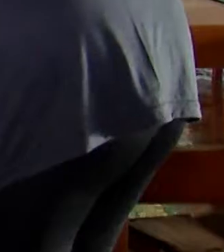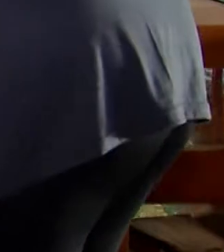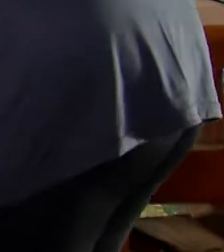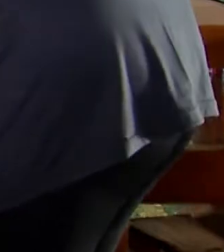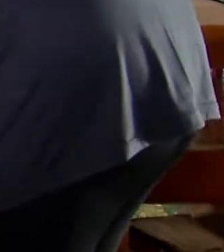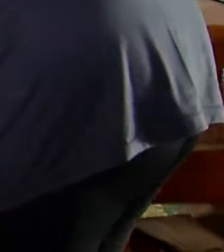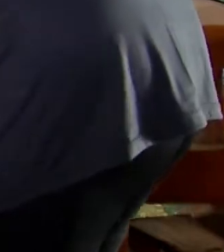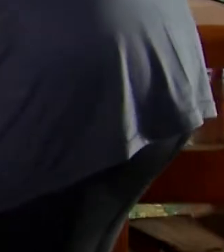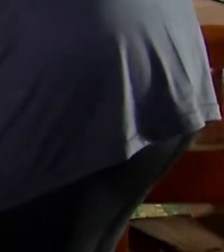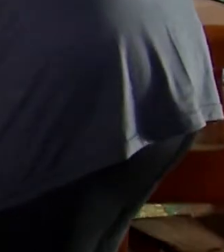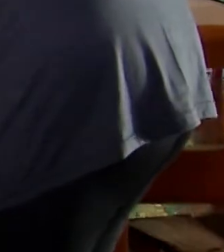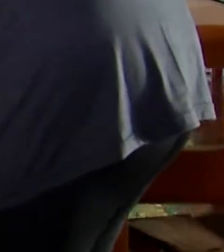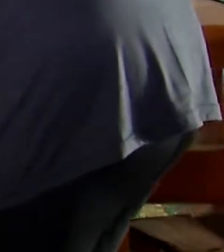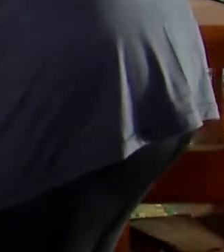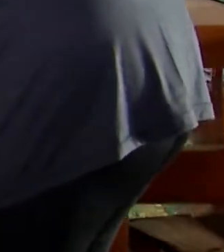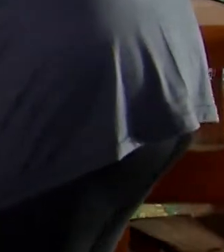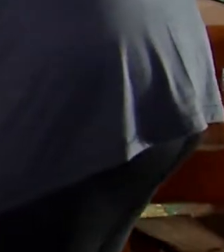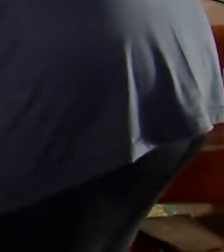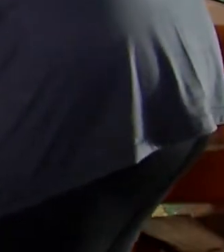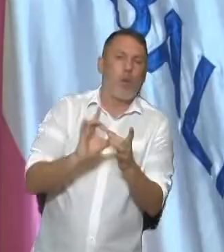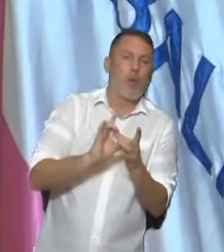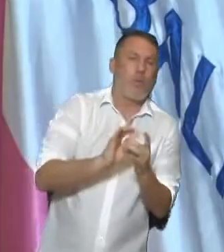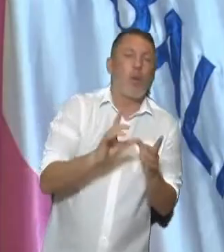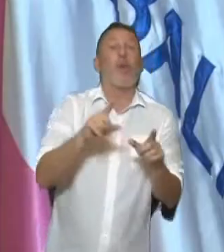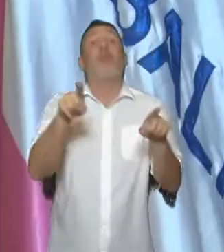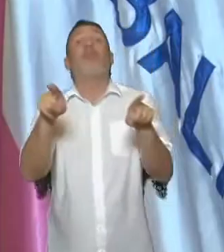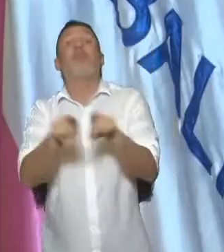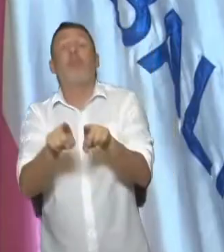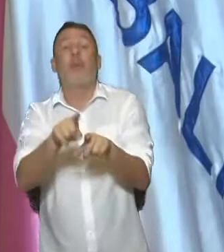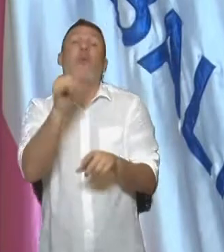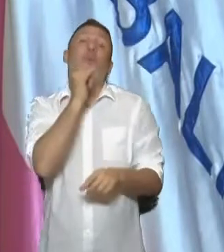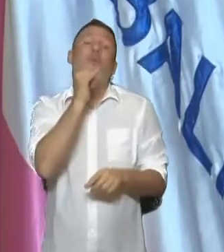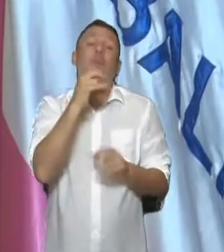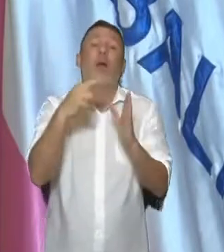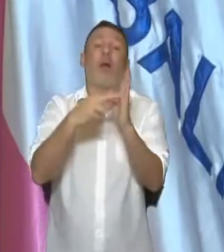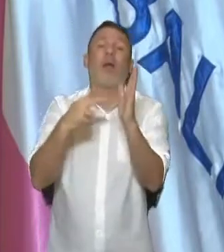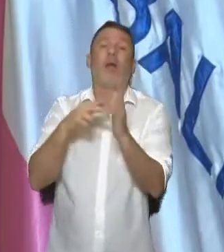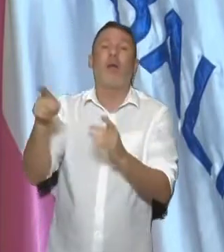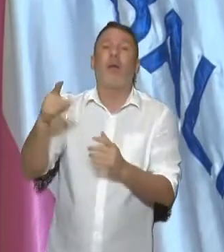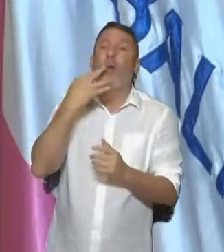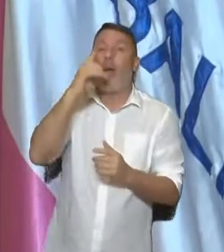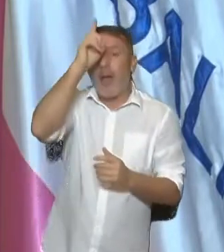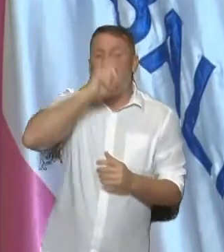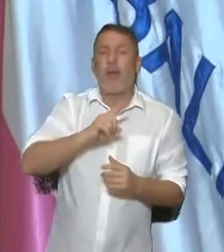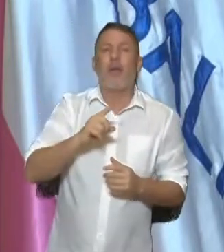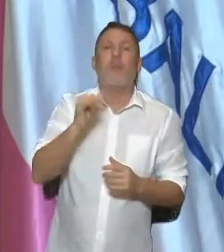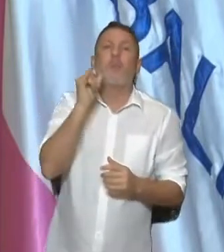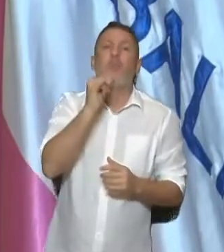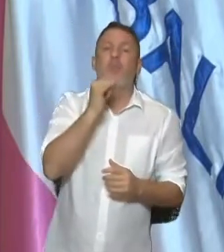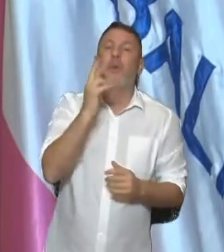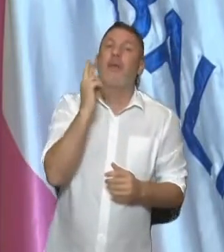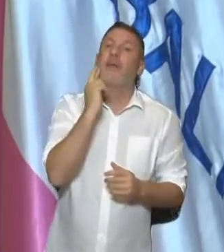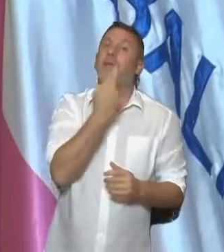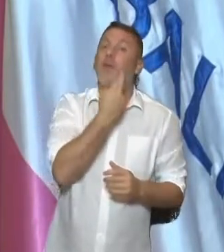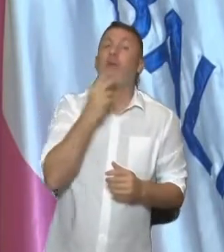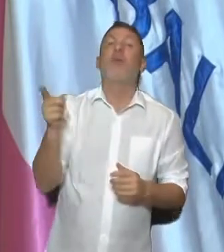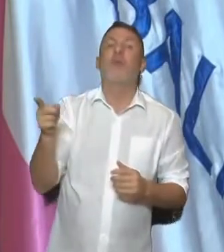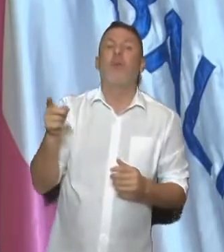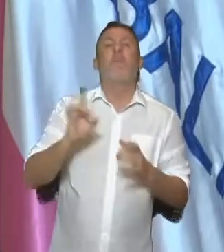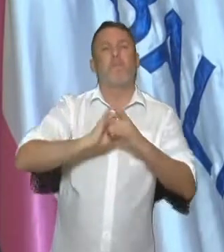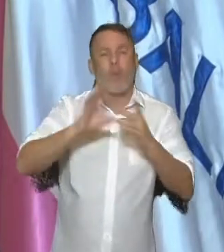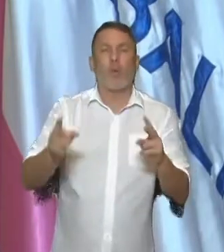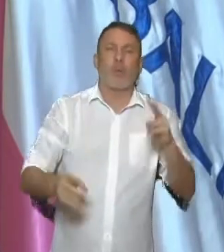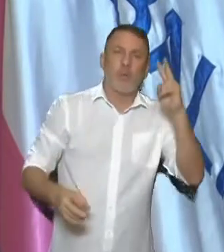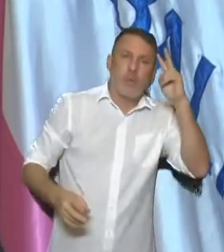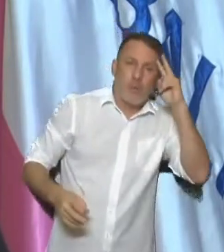poder funcionar até as 22 horas. Restaurantes que podem de segunda a sábado funcionar até as 10 horas da